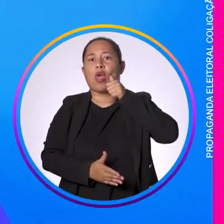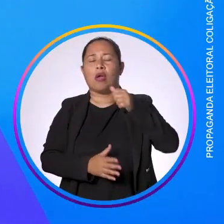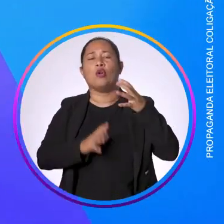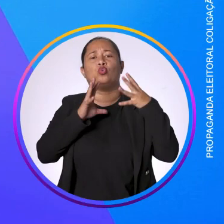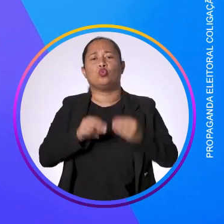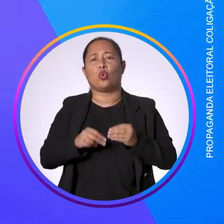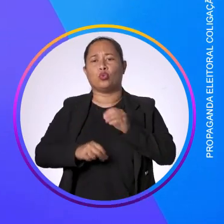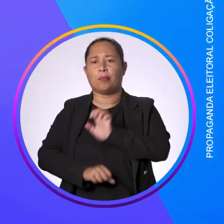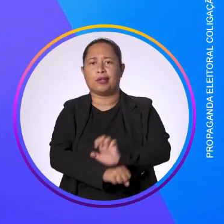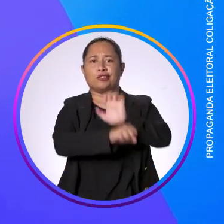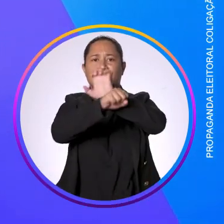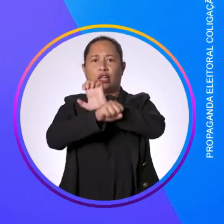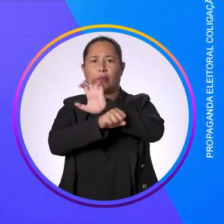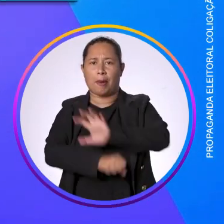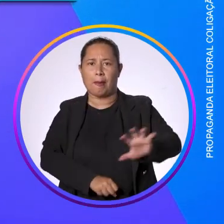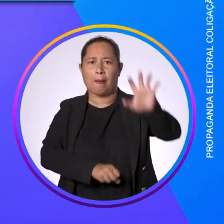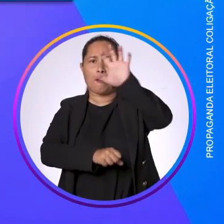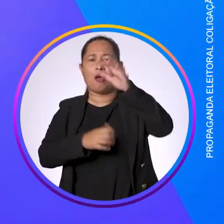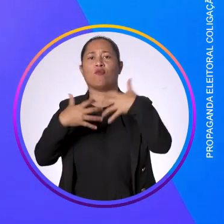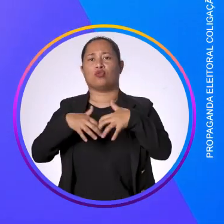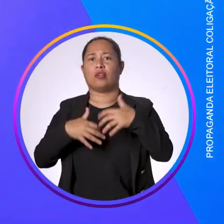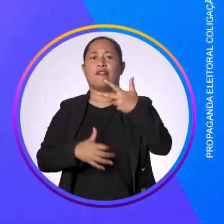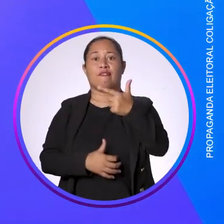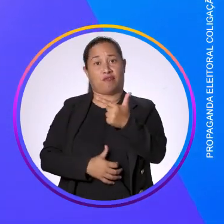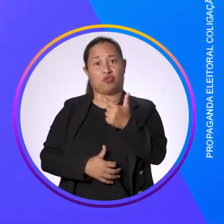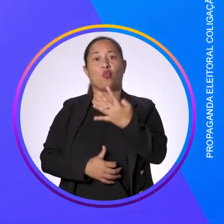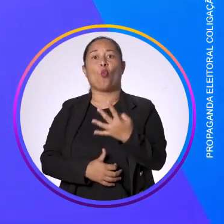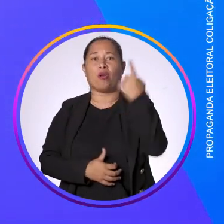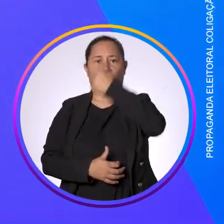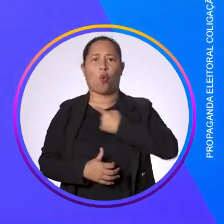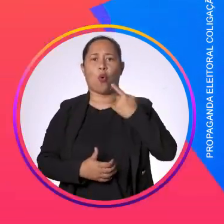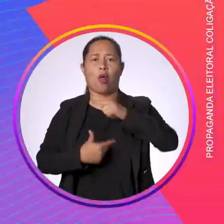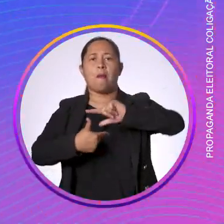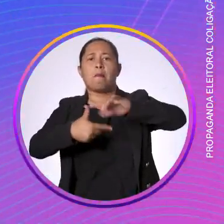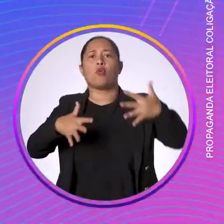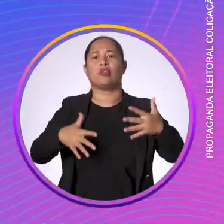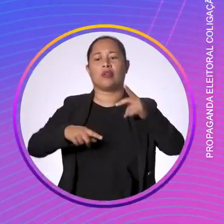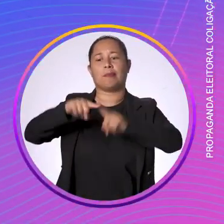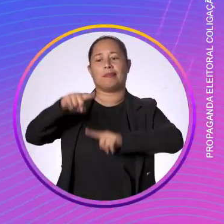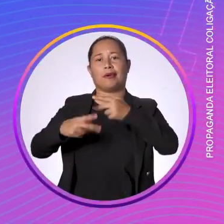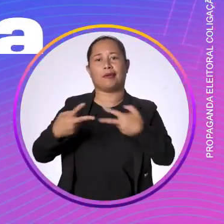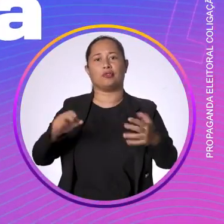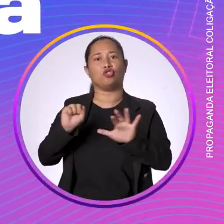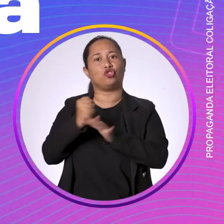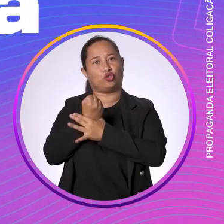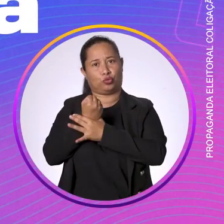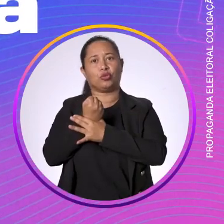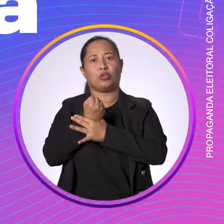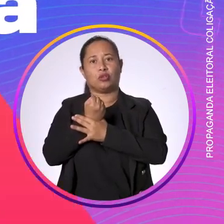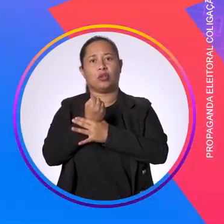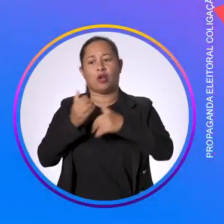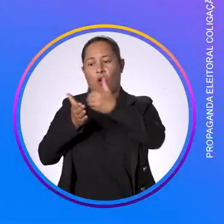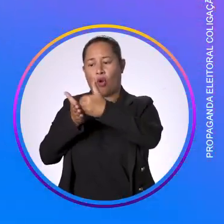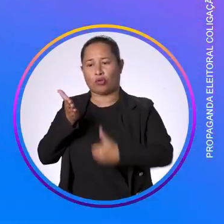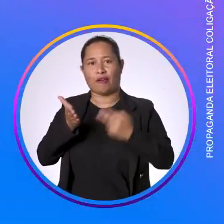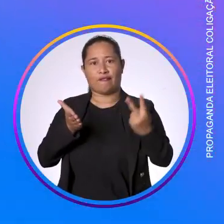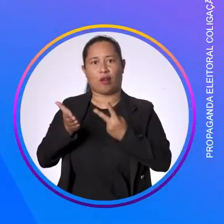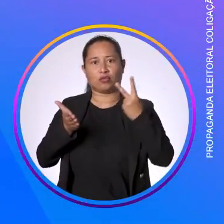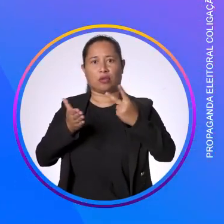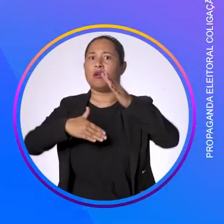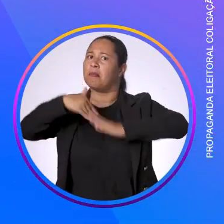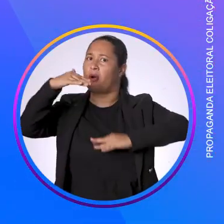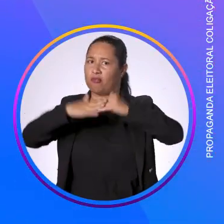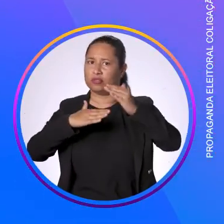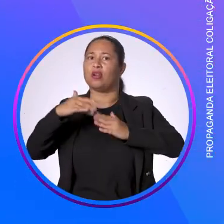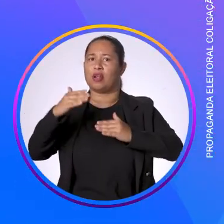da mulher em todas as regiões do estado, funcionando 24 horas. Vai modernizar os equipamentos de segurança, contratar e